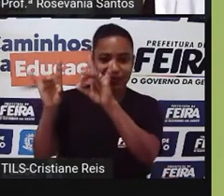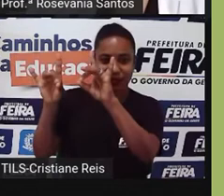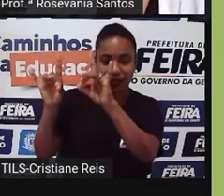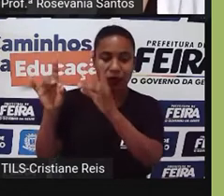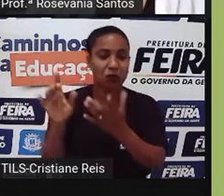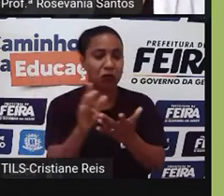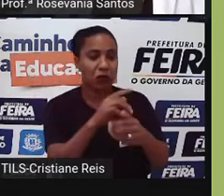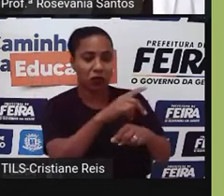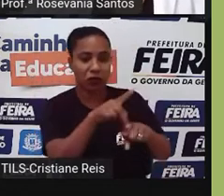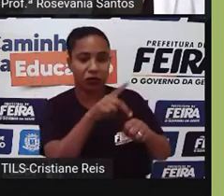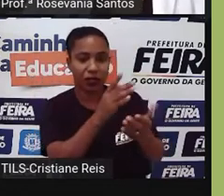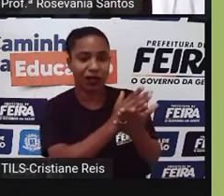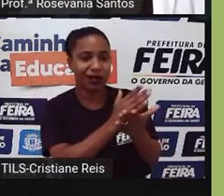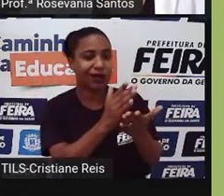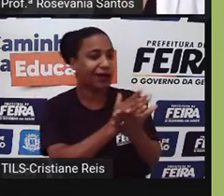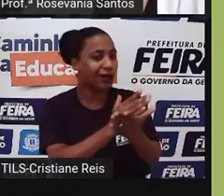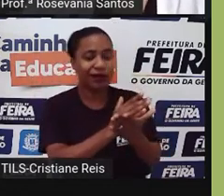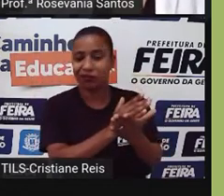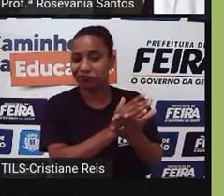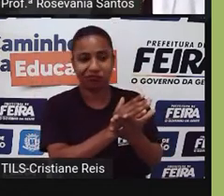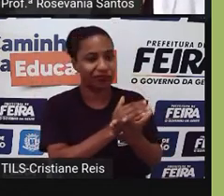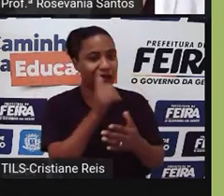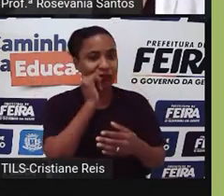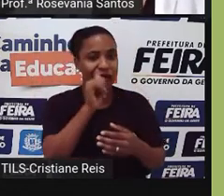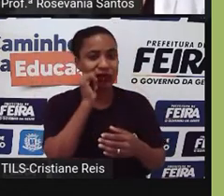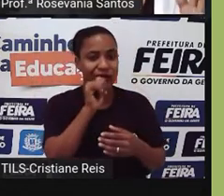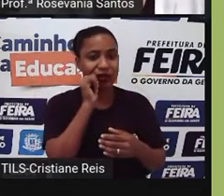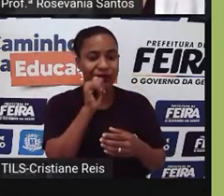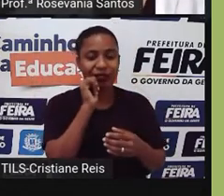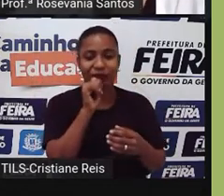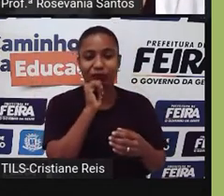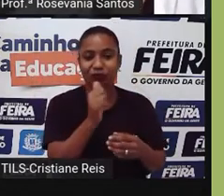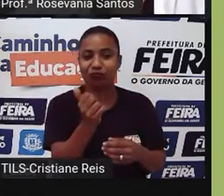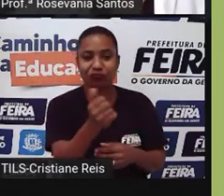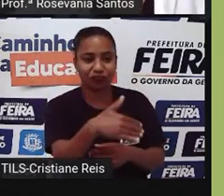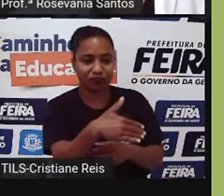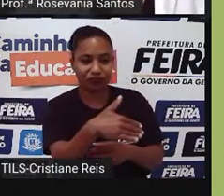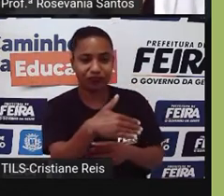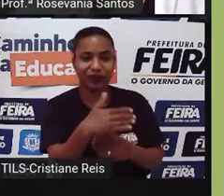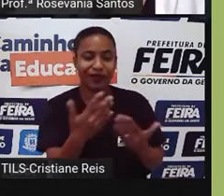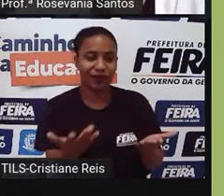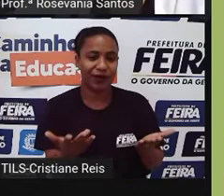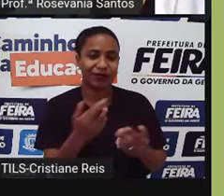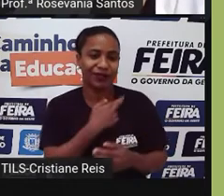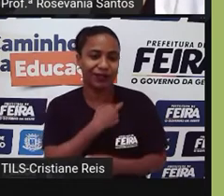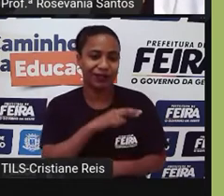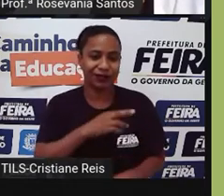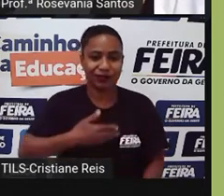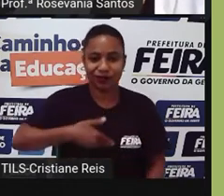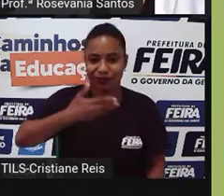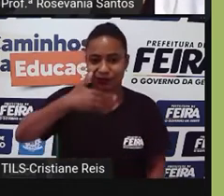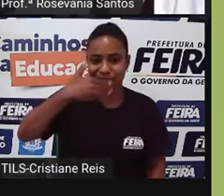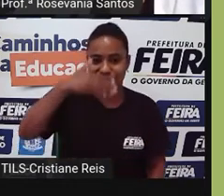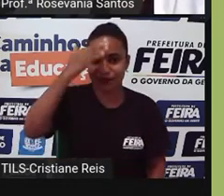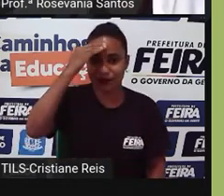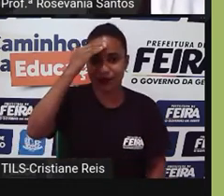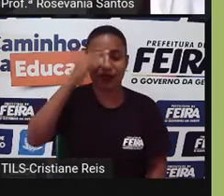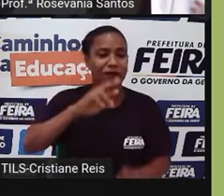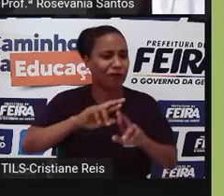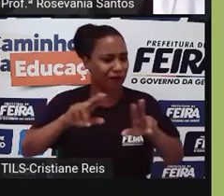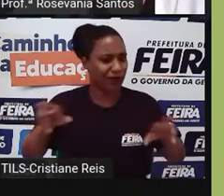dizer, como no caso, né, da religião muçulmana. Então, essas questões étnicas também